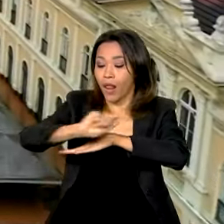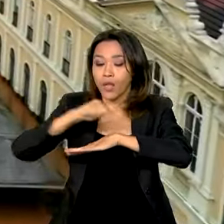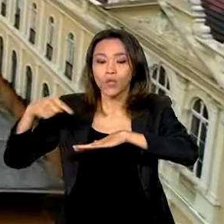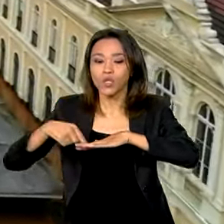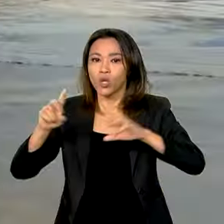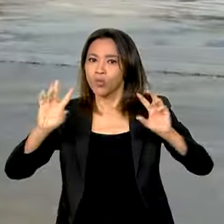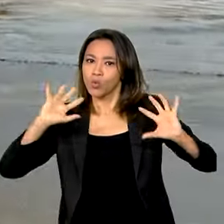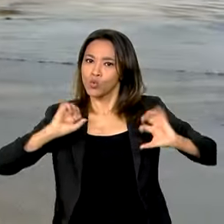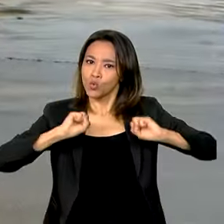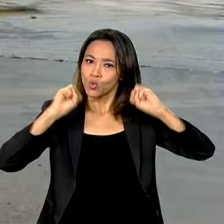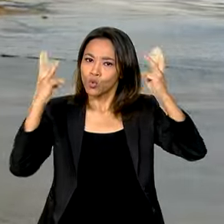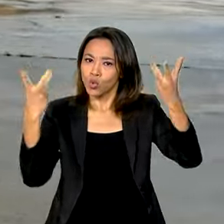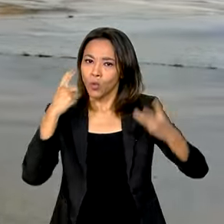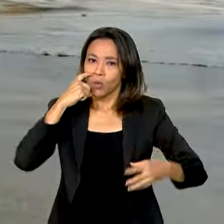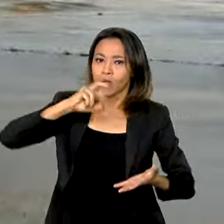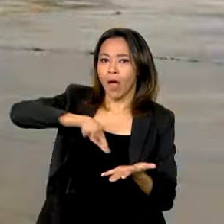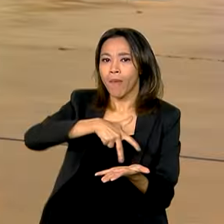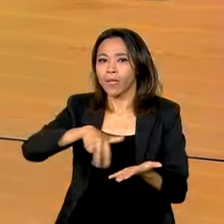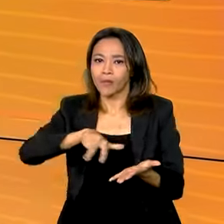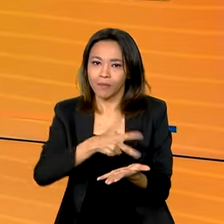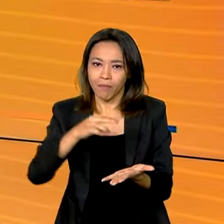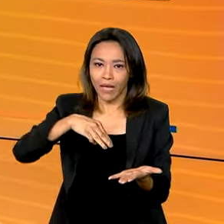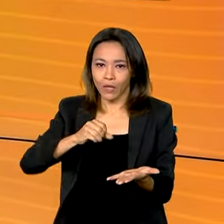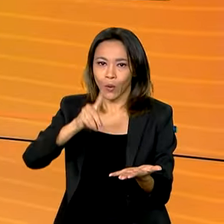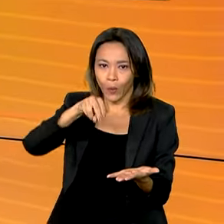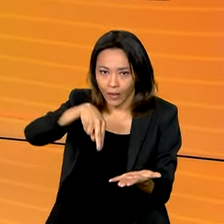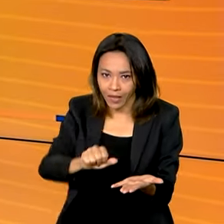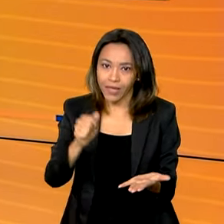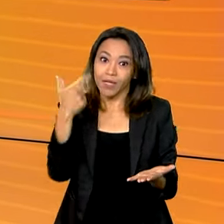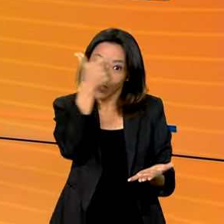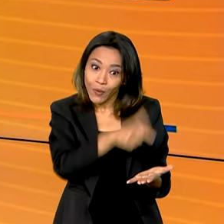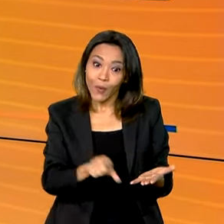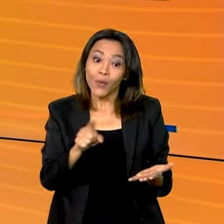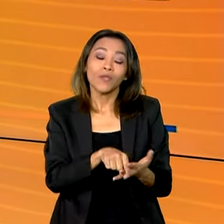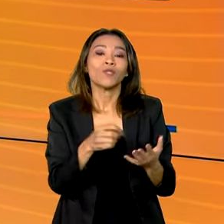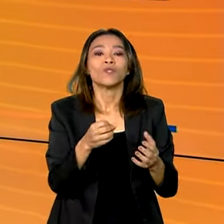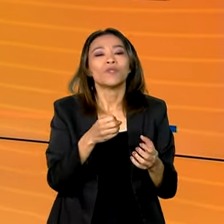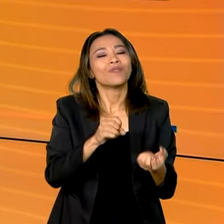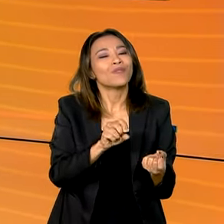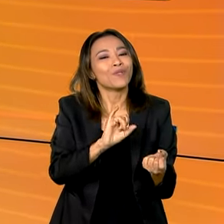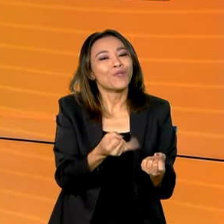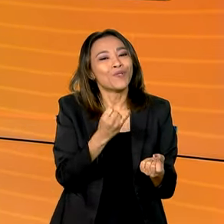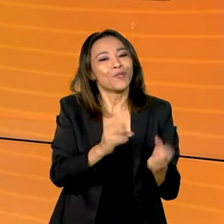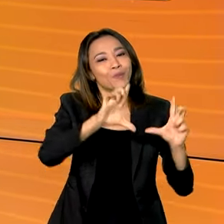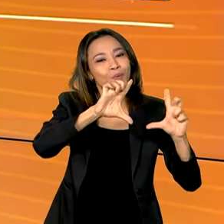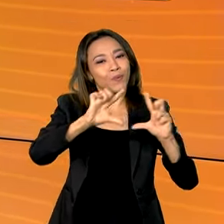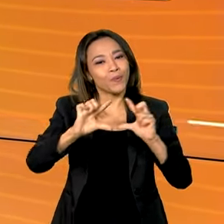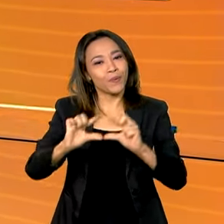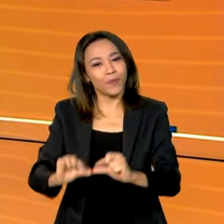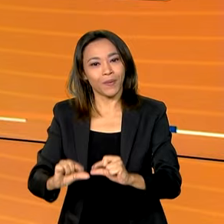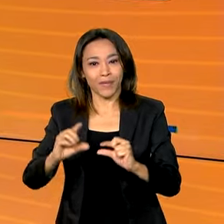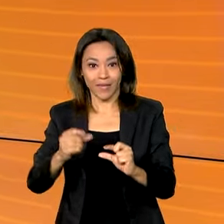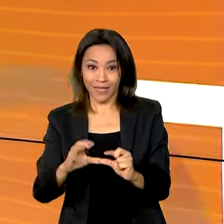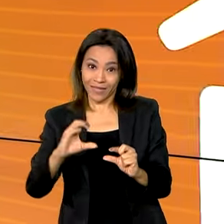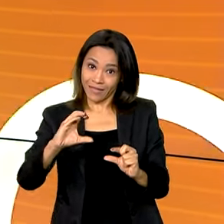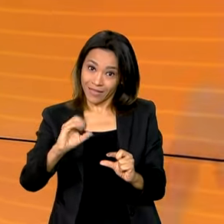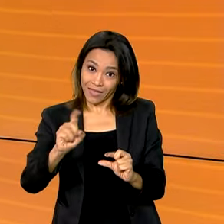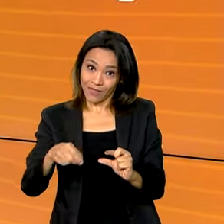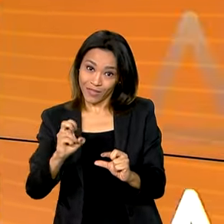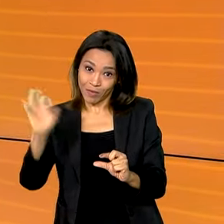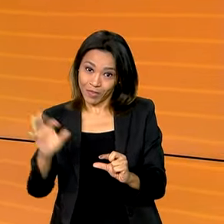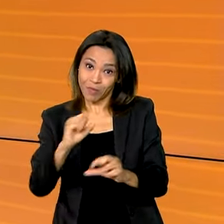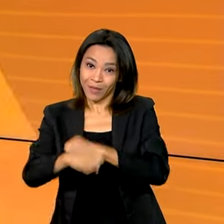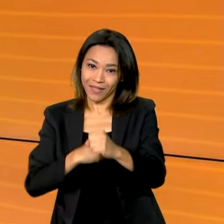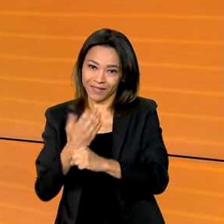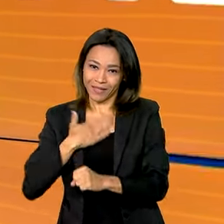o show da Madonna no Rio de Janeiro e a taxa de juros da economia tem queda e fica em 10,5% ao ano. A gente